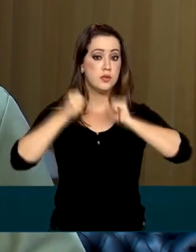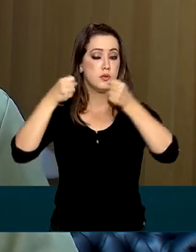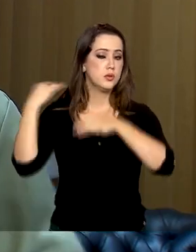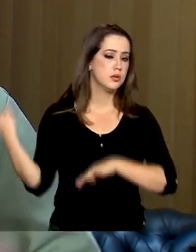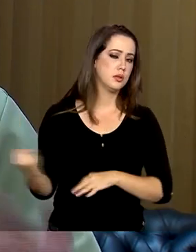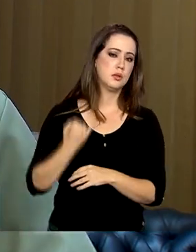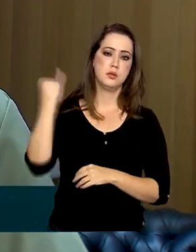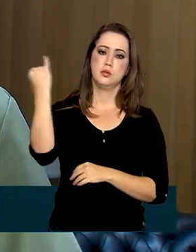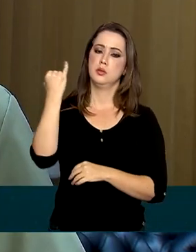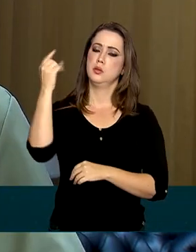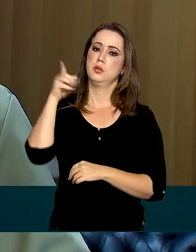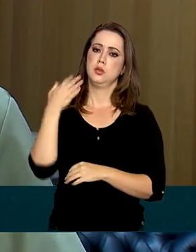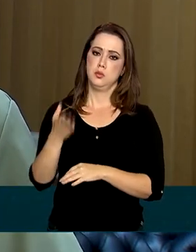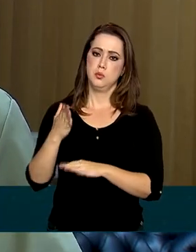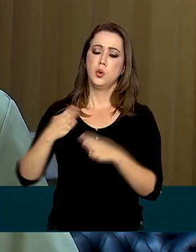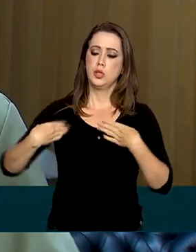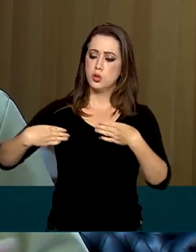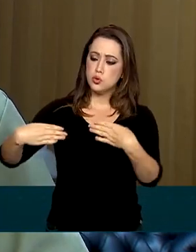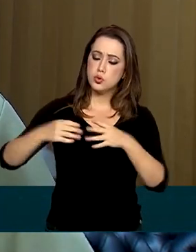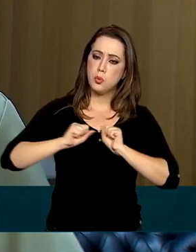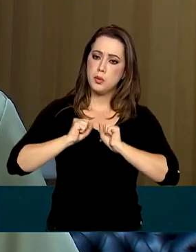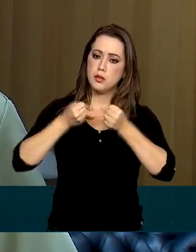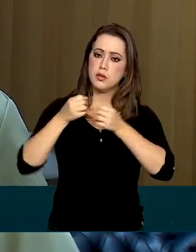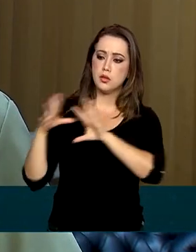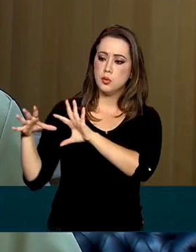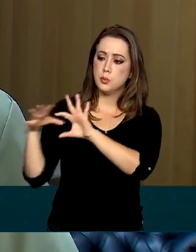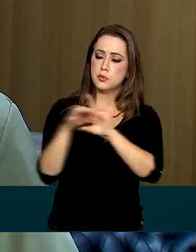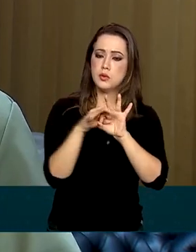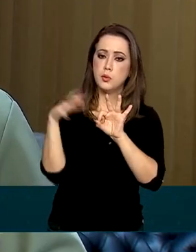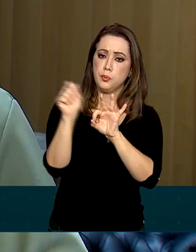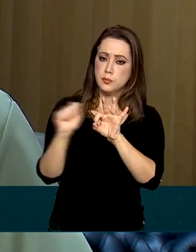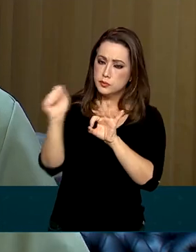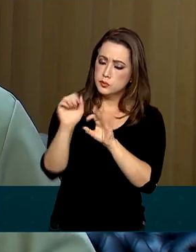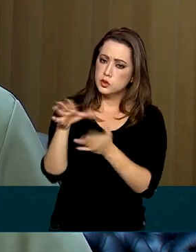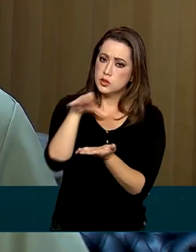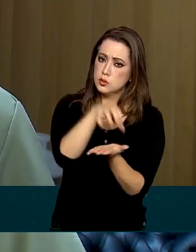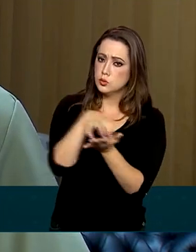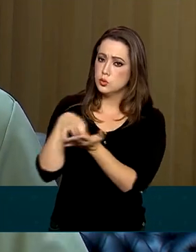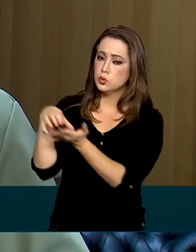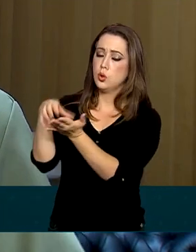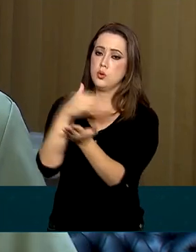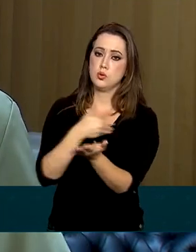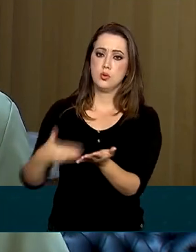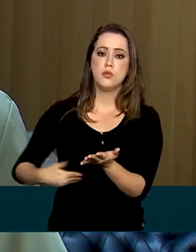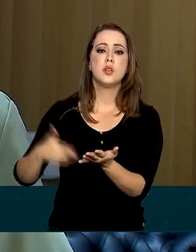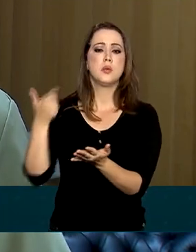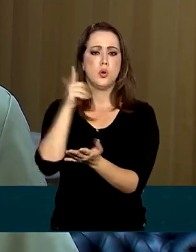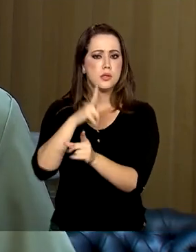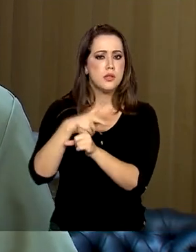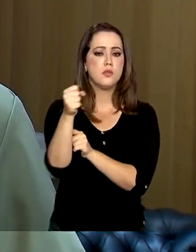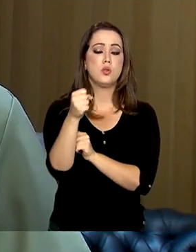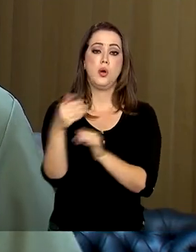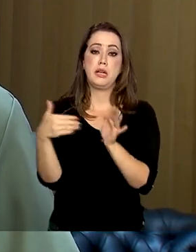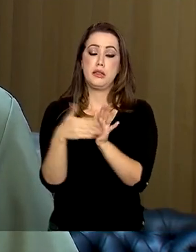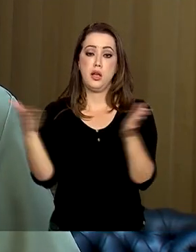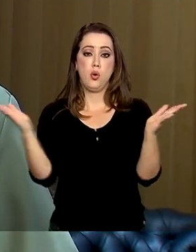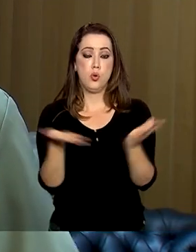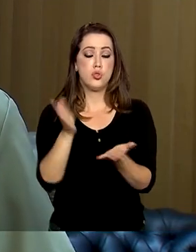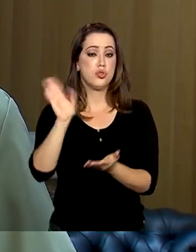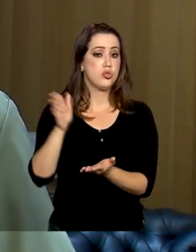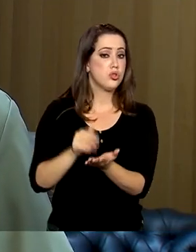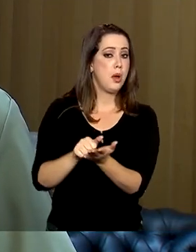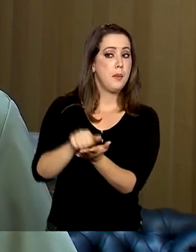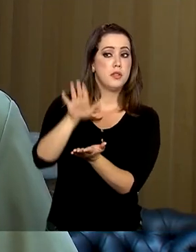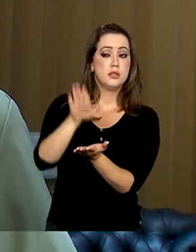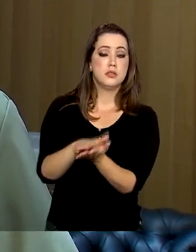sempre articulado com as agências governamentais, exatamente para ter um sucesso muito grande. Ou seja, até a data de hoje, já tinham sido efetuados